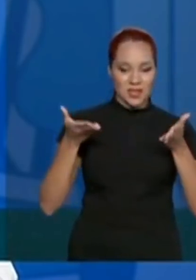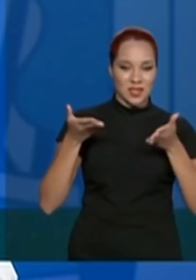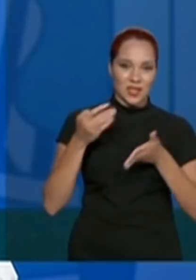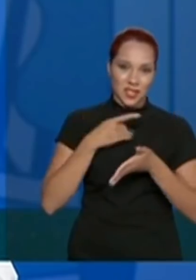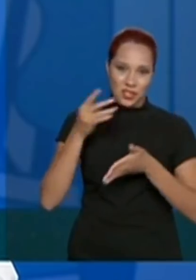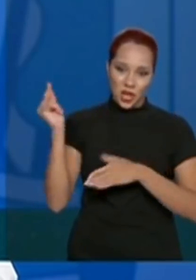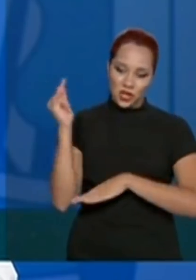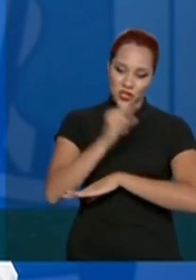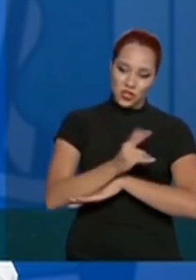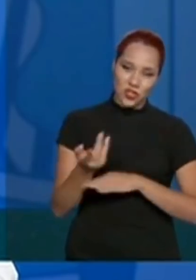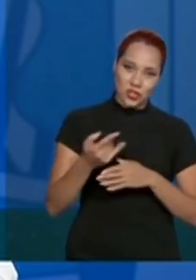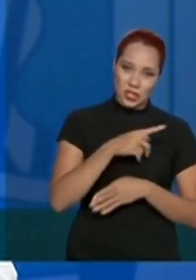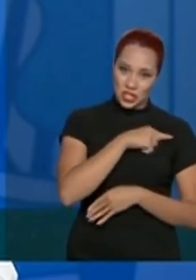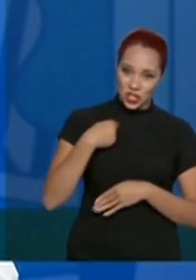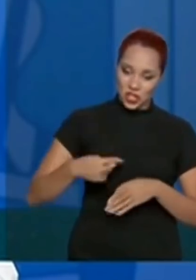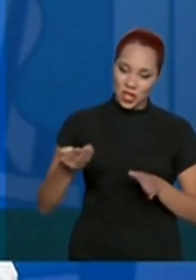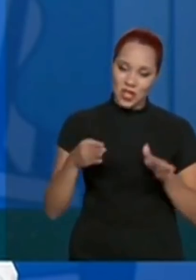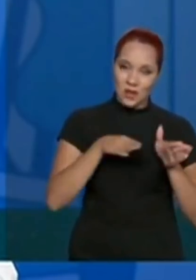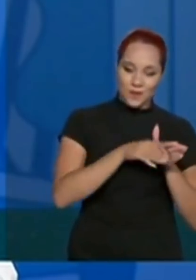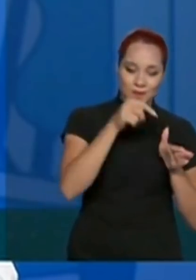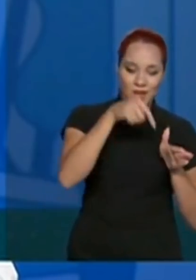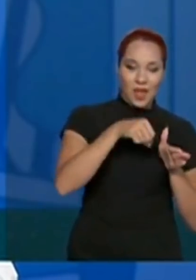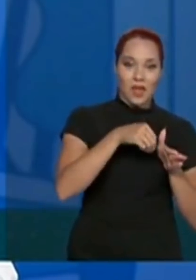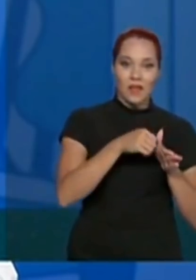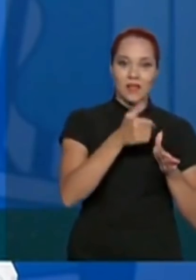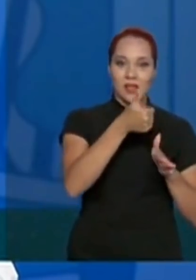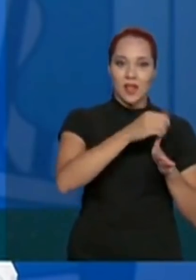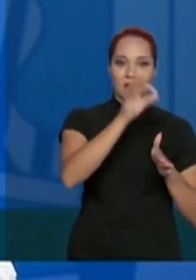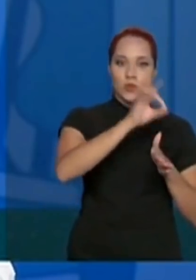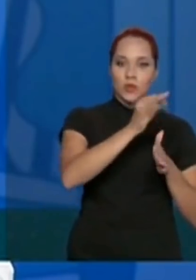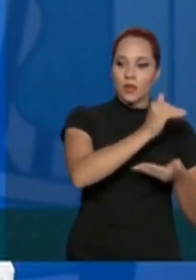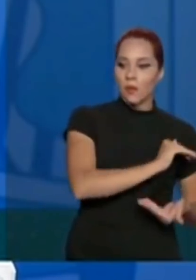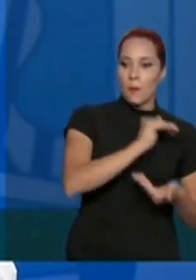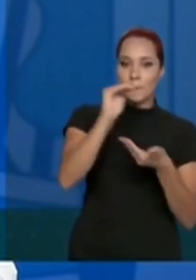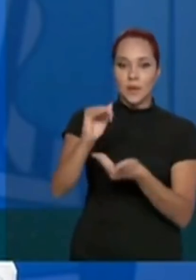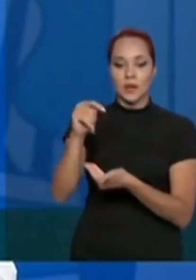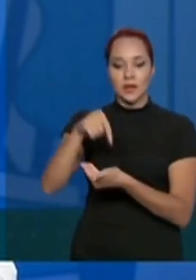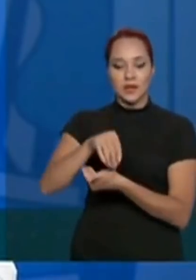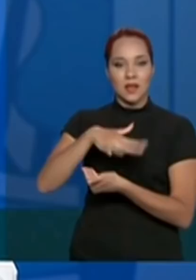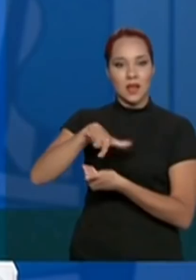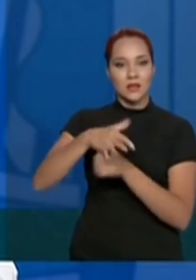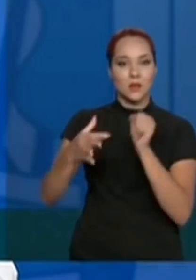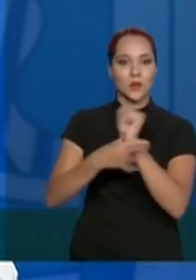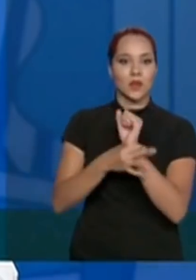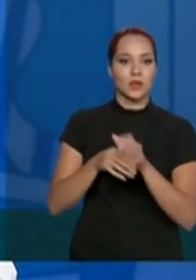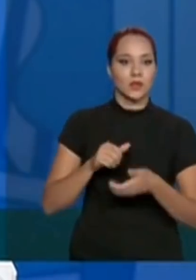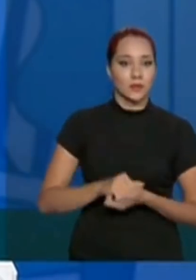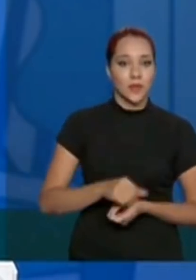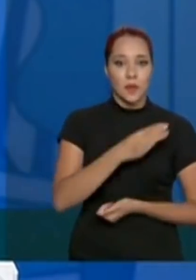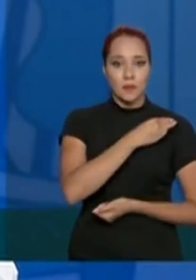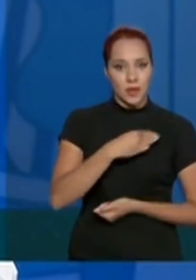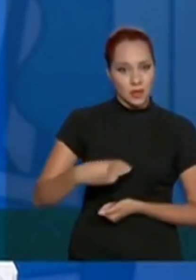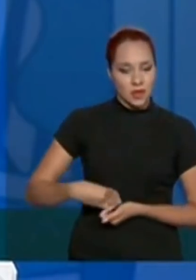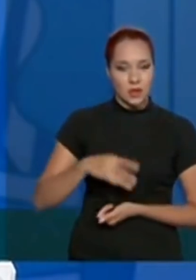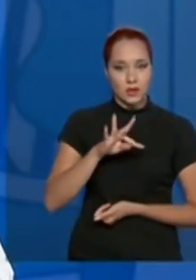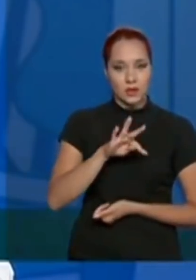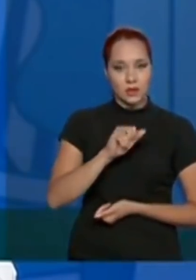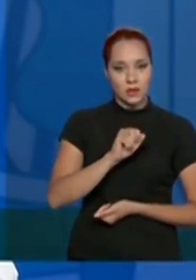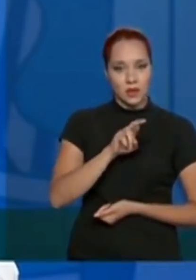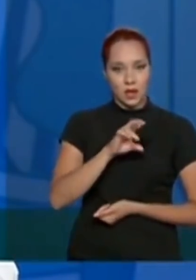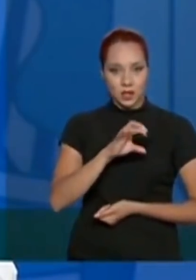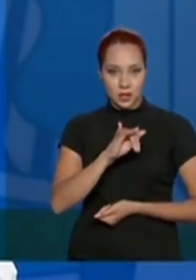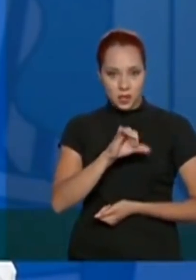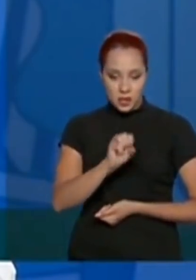China, 10% vai para a segurança, são 24 milhões de unidades. O ministro Tarcísio, fantástico, fazendo toda a